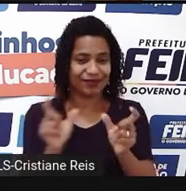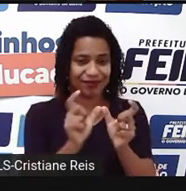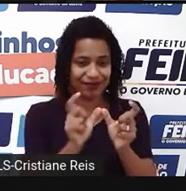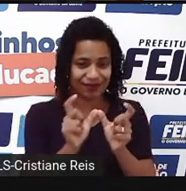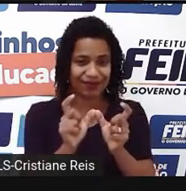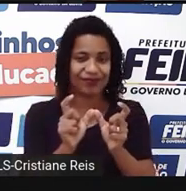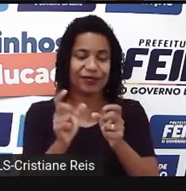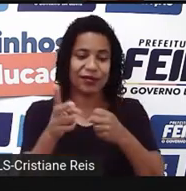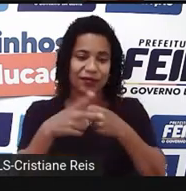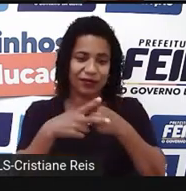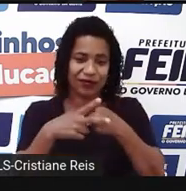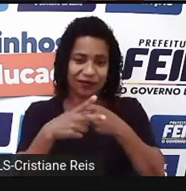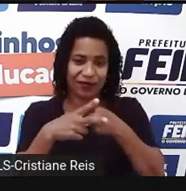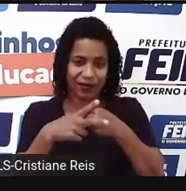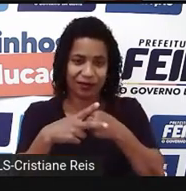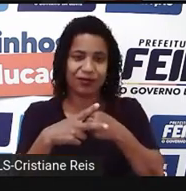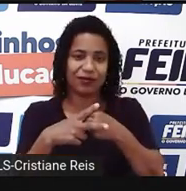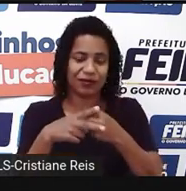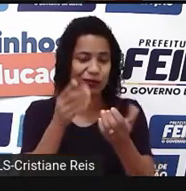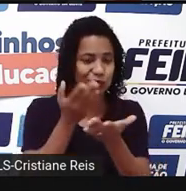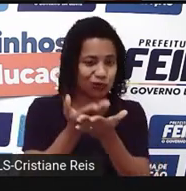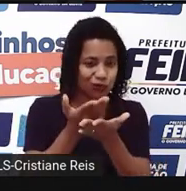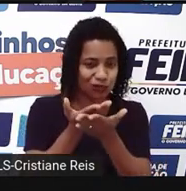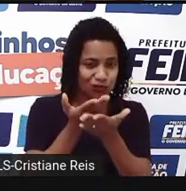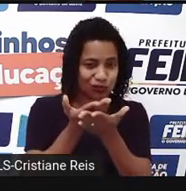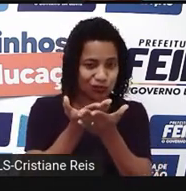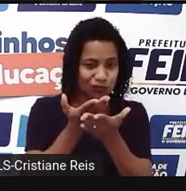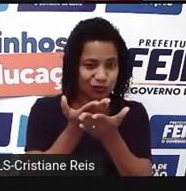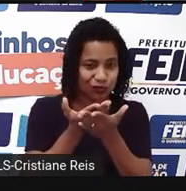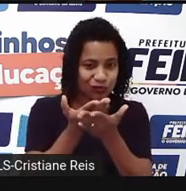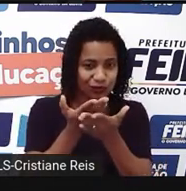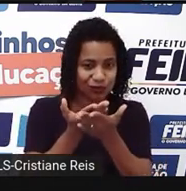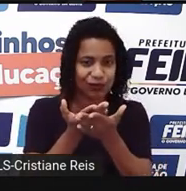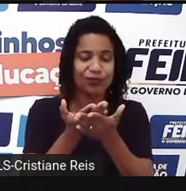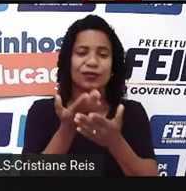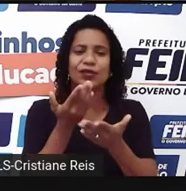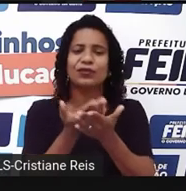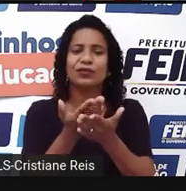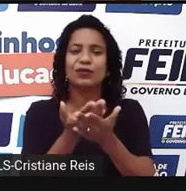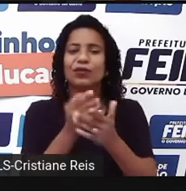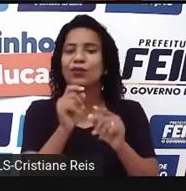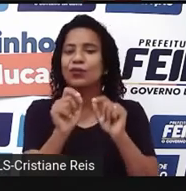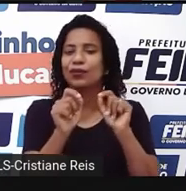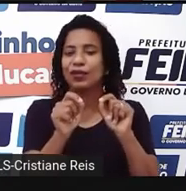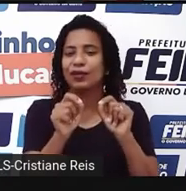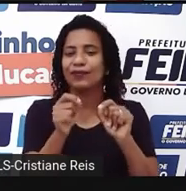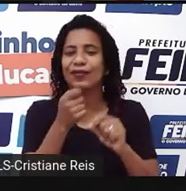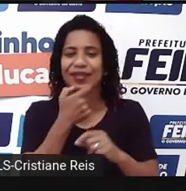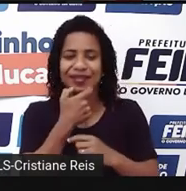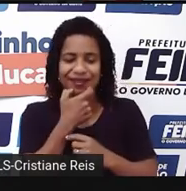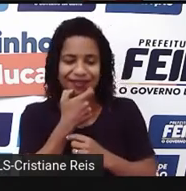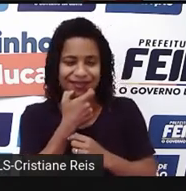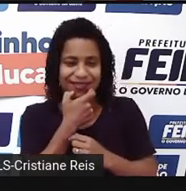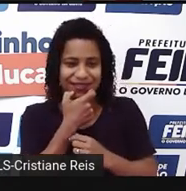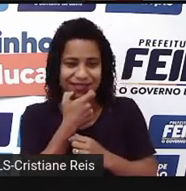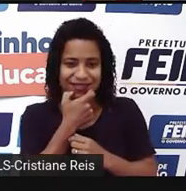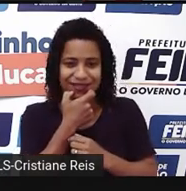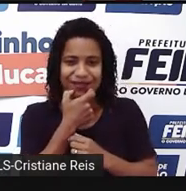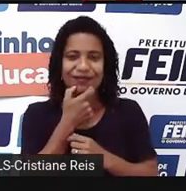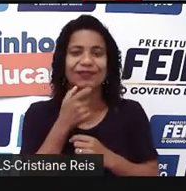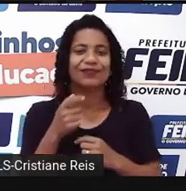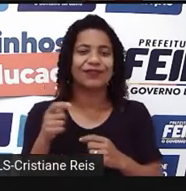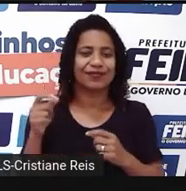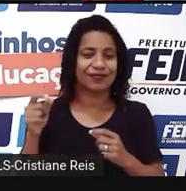verbo, study, que é estudar. Estudar o quê? English. Next